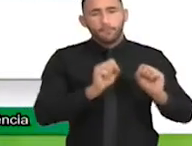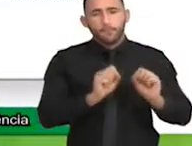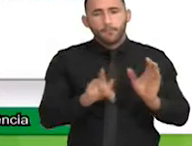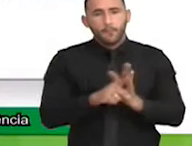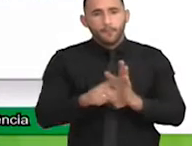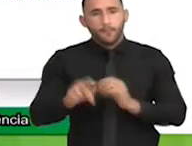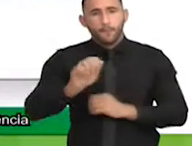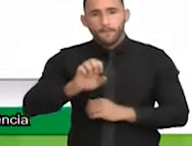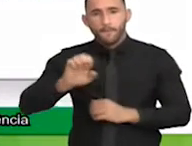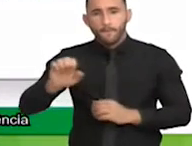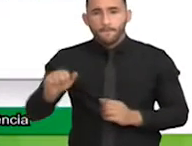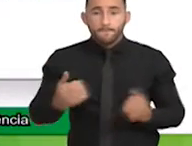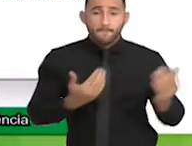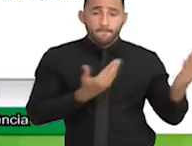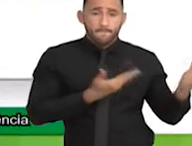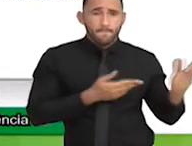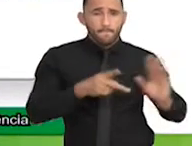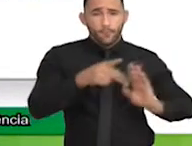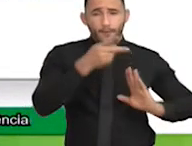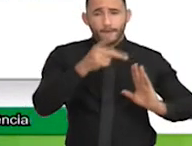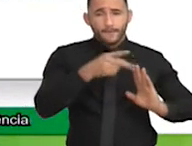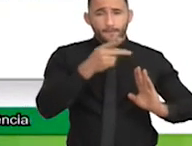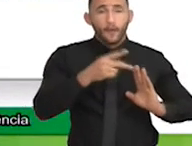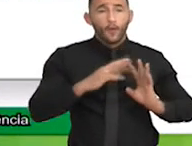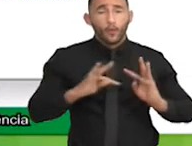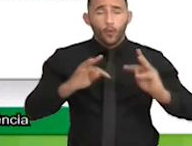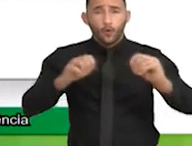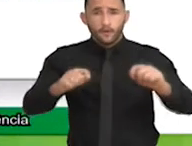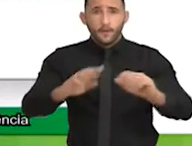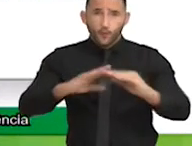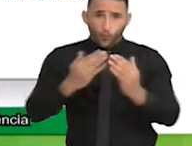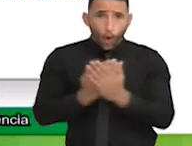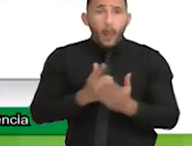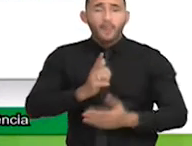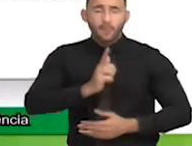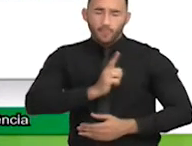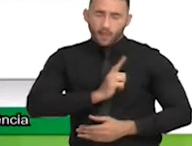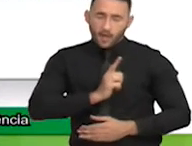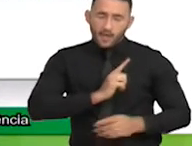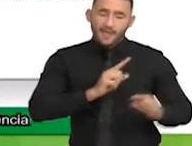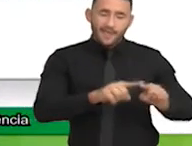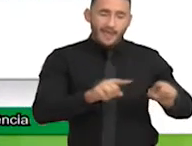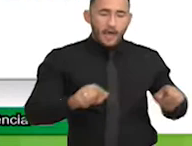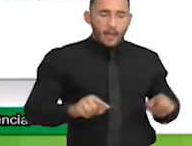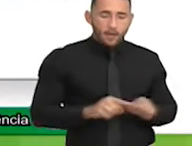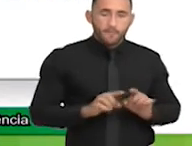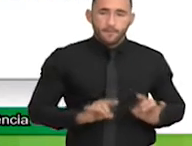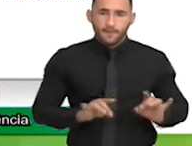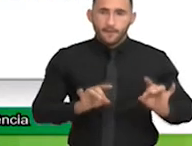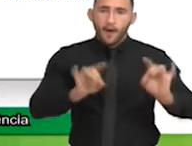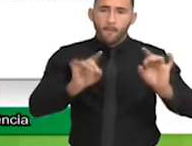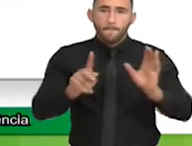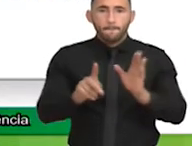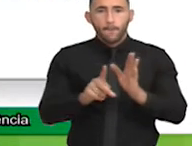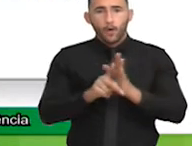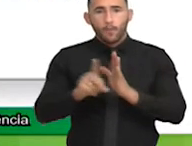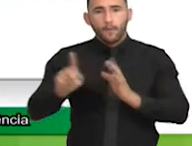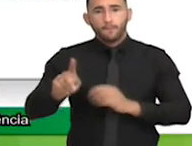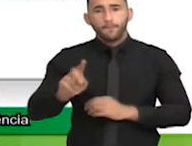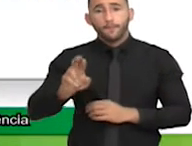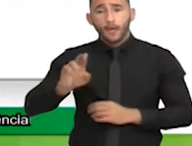recurso. Todas as escolas do município têm sala de recurso, inclusive estão recebendo